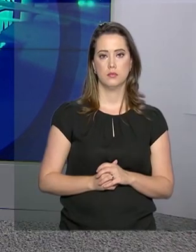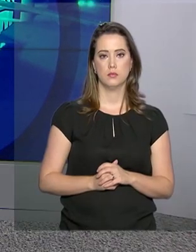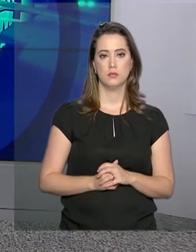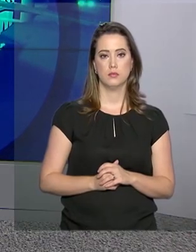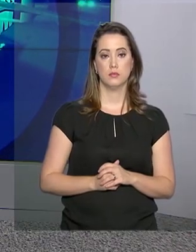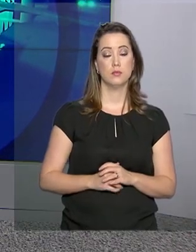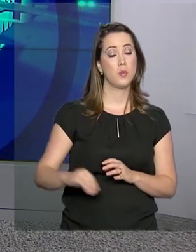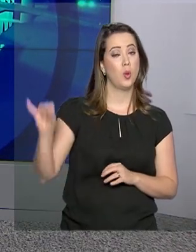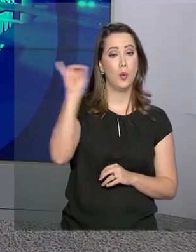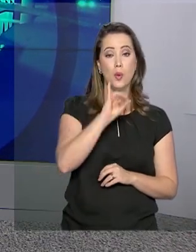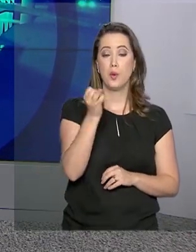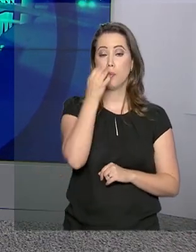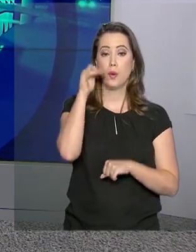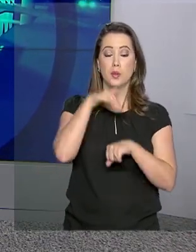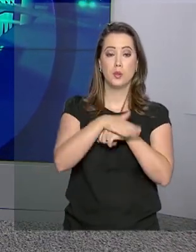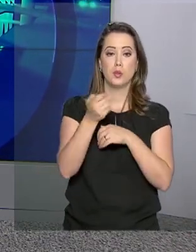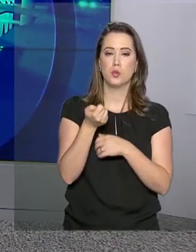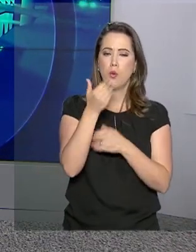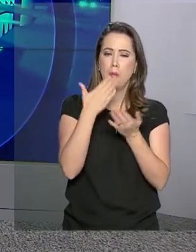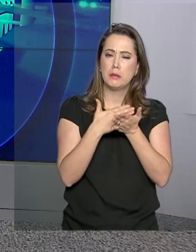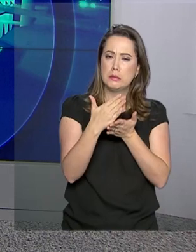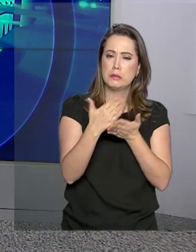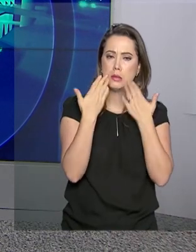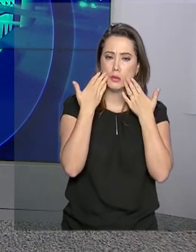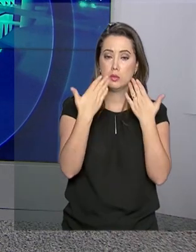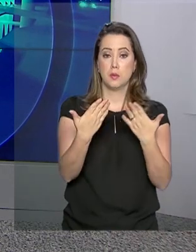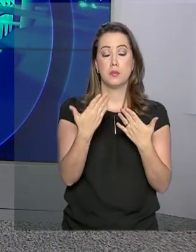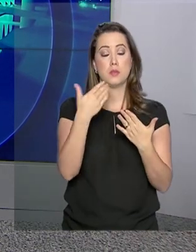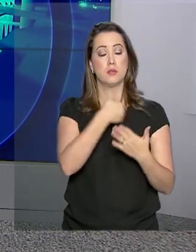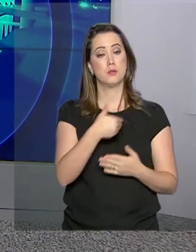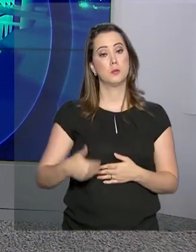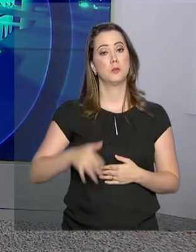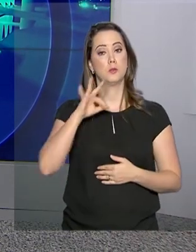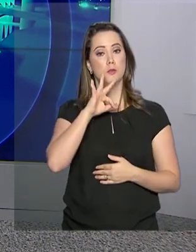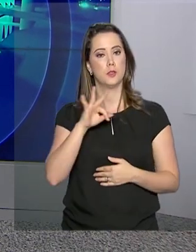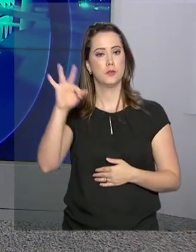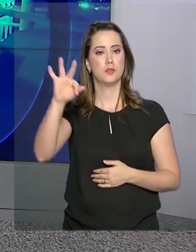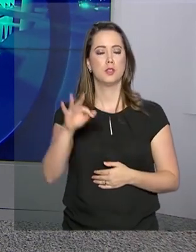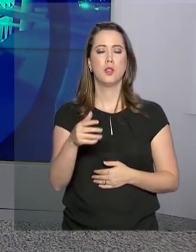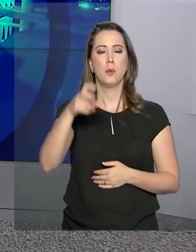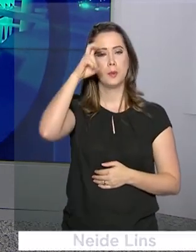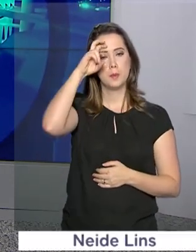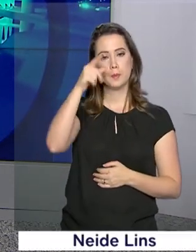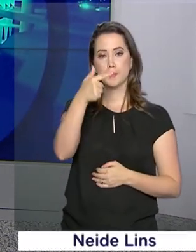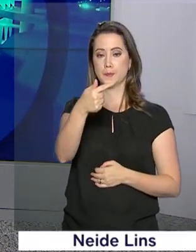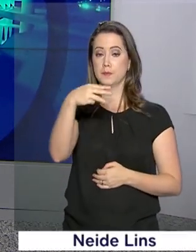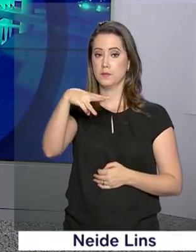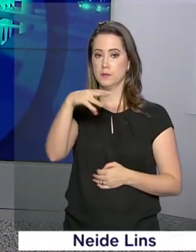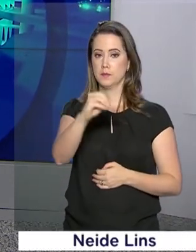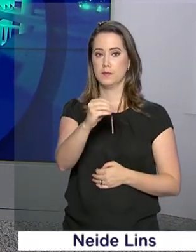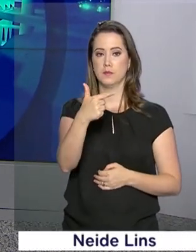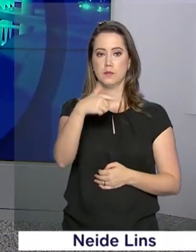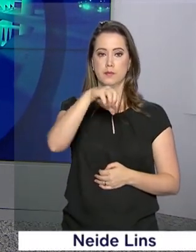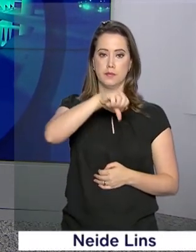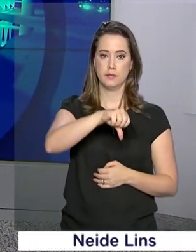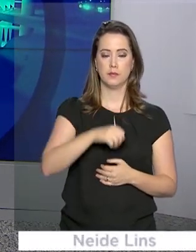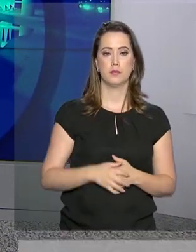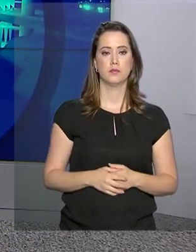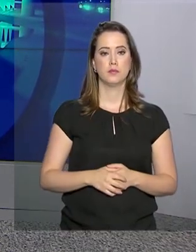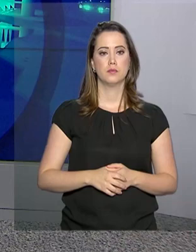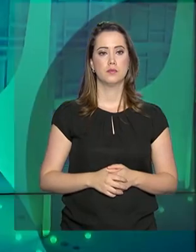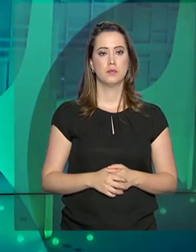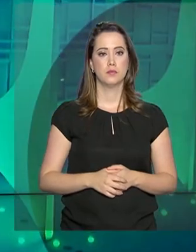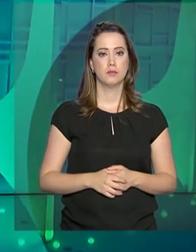Olá, boa noite. No ar as notícias do governo federal desta quinta-feira, 7 de março de 2019.